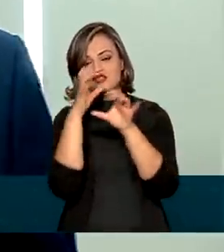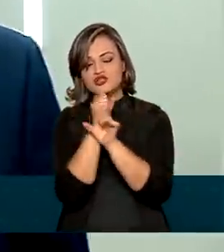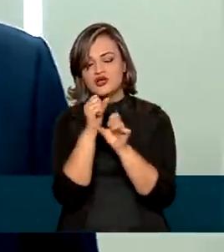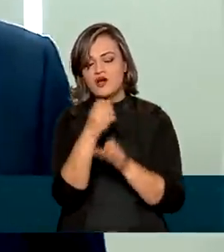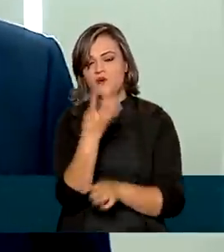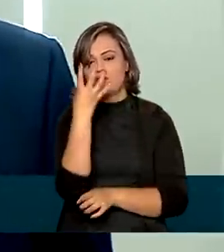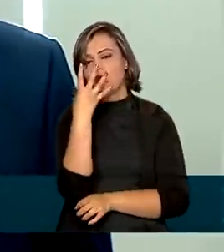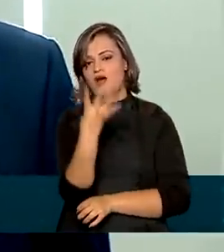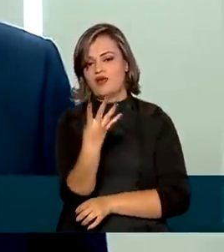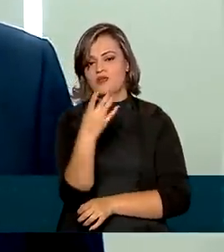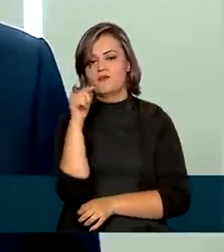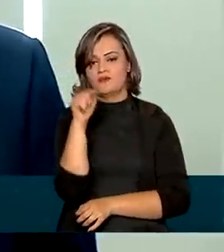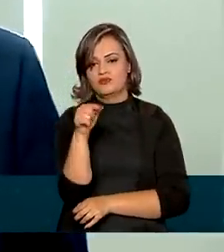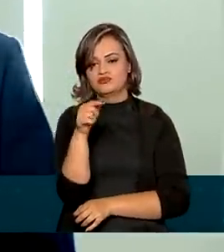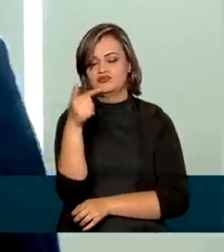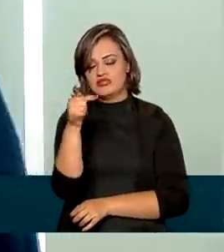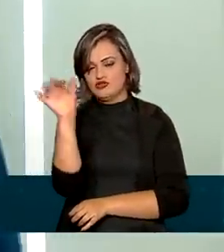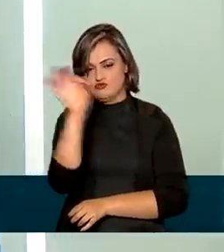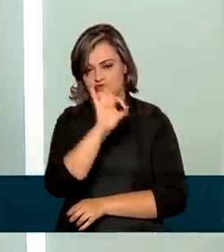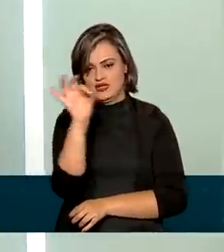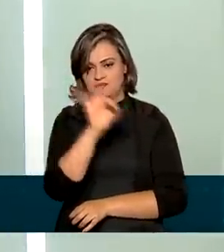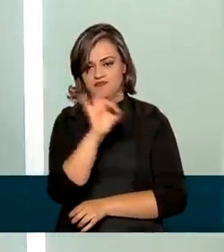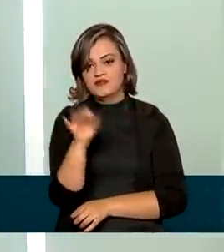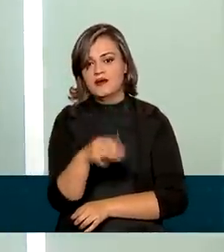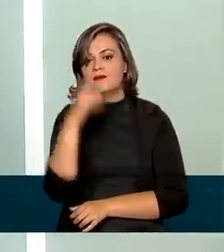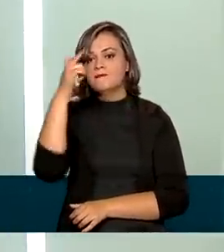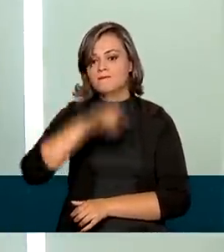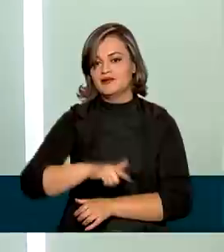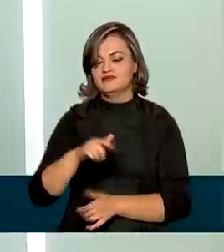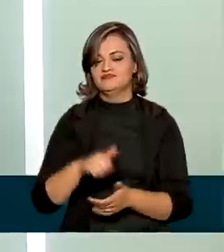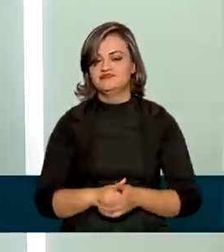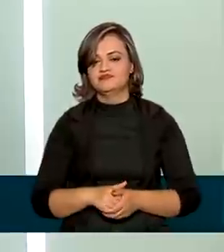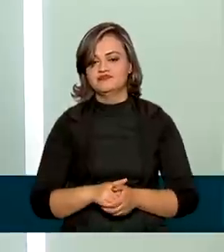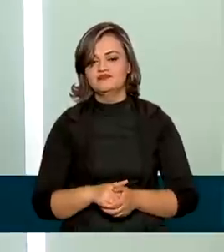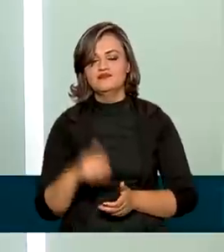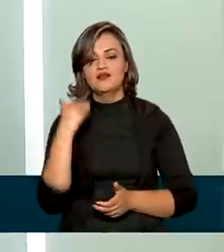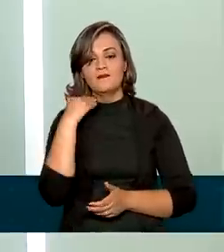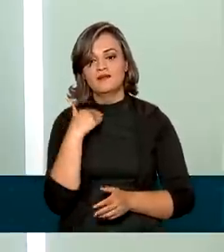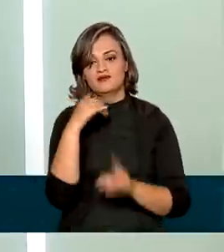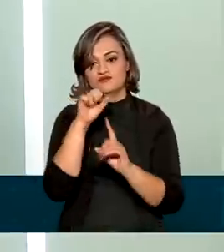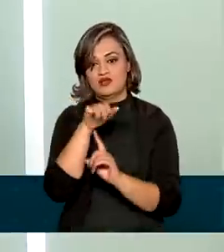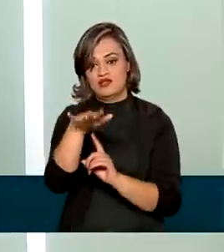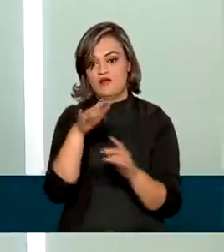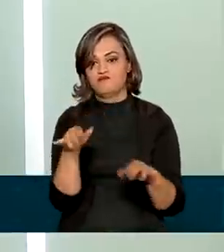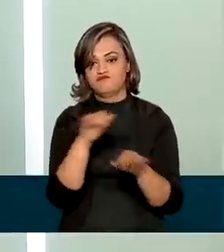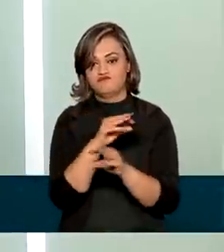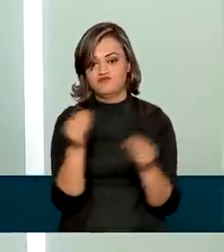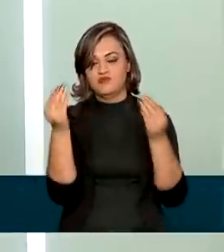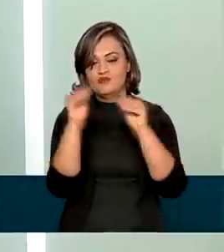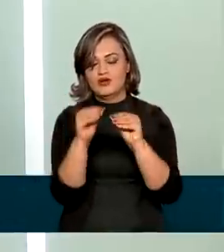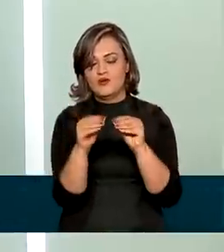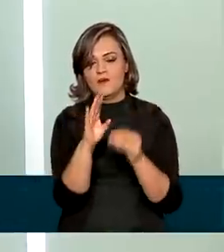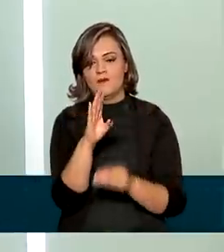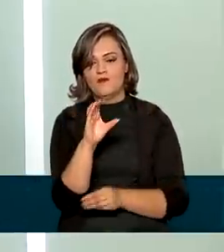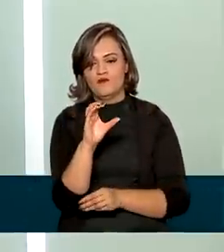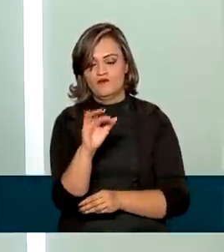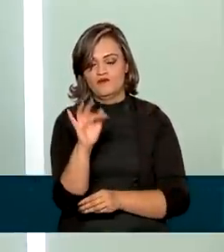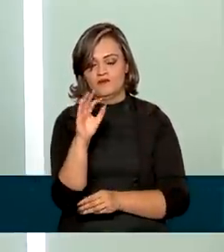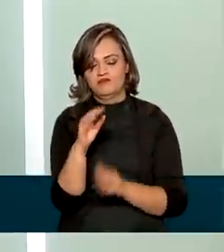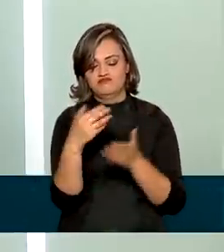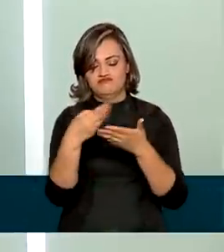a um número de 4,7%. Ao mesmo tempo, o próprio Banco Central também publicou o boletim Focus,